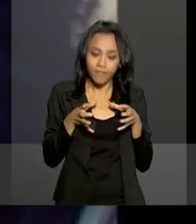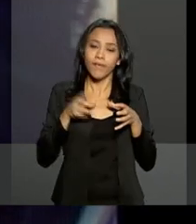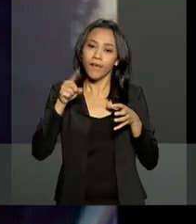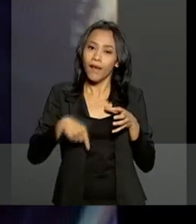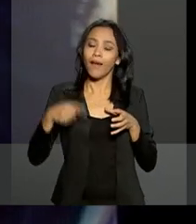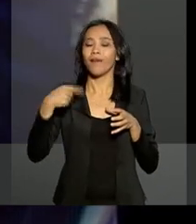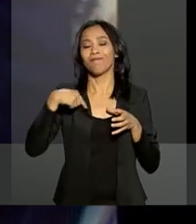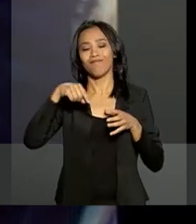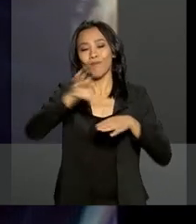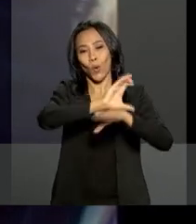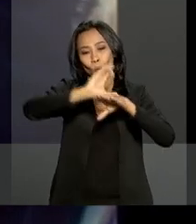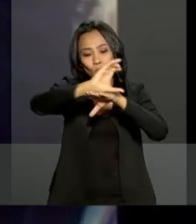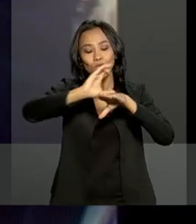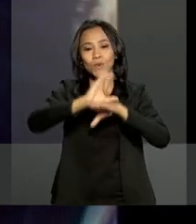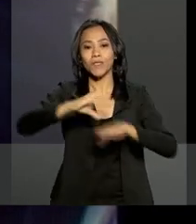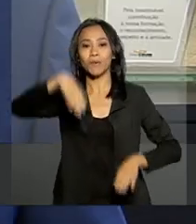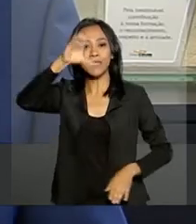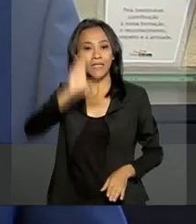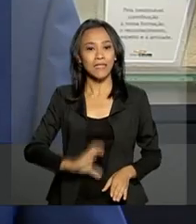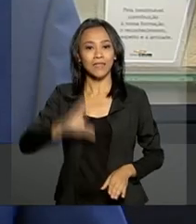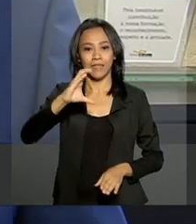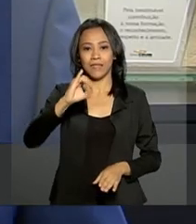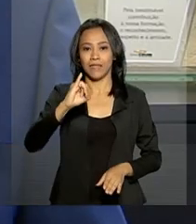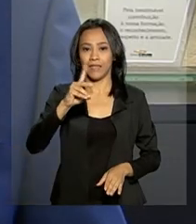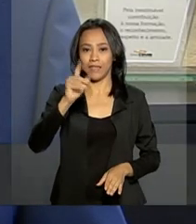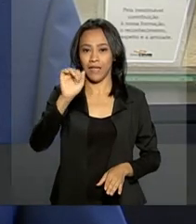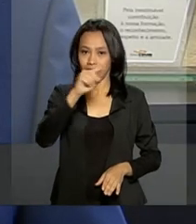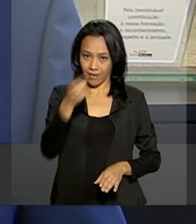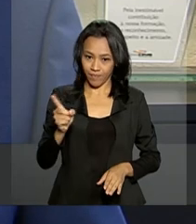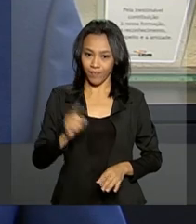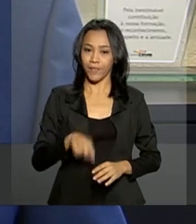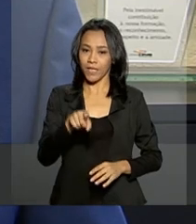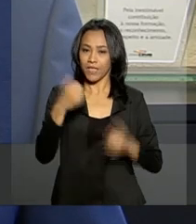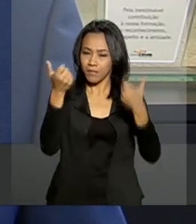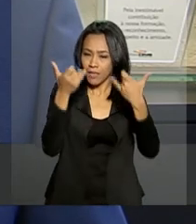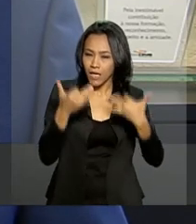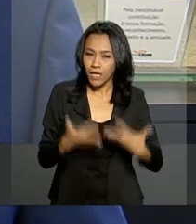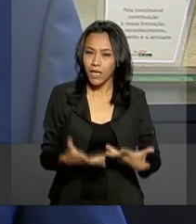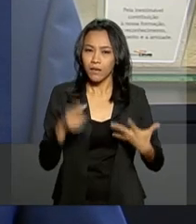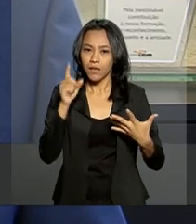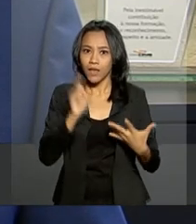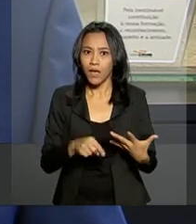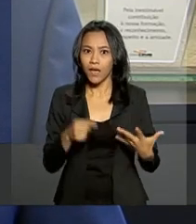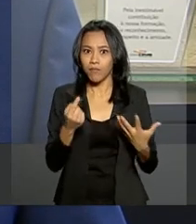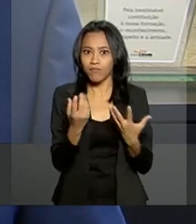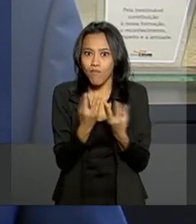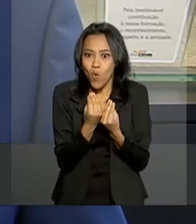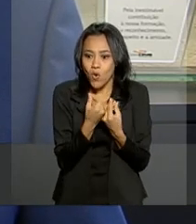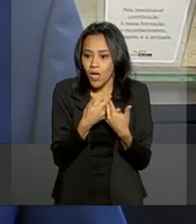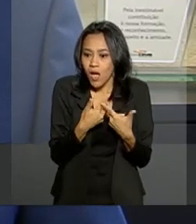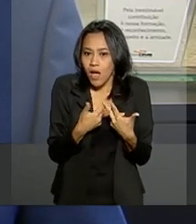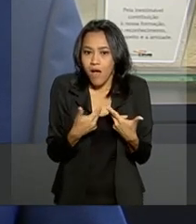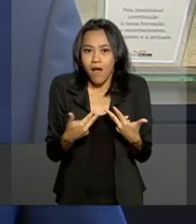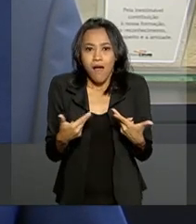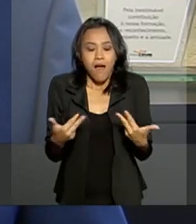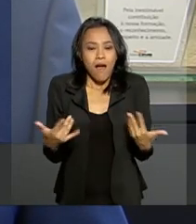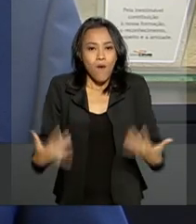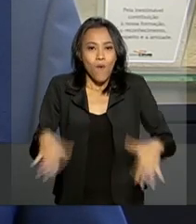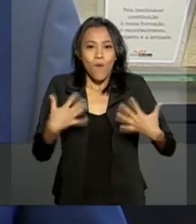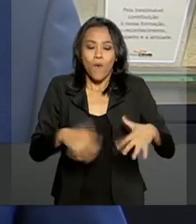como Constituição Cidadã. Ela é uma Constituição muito ambiciosa no reconhecimento de direitos.